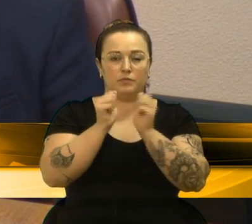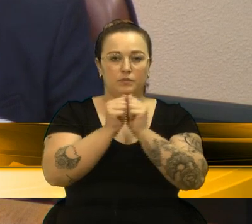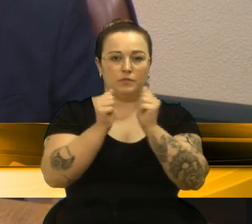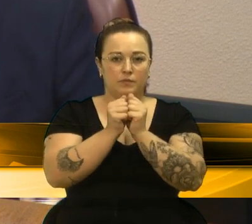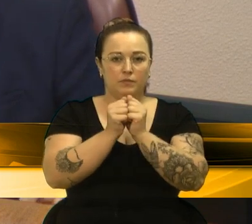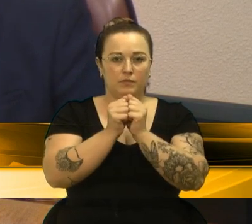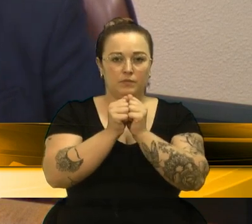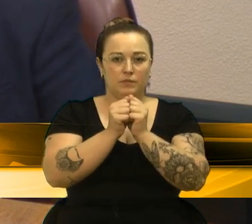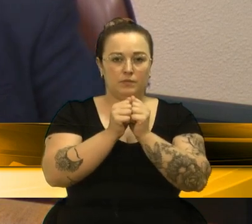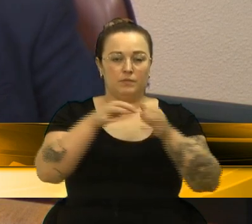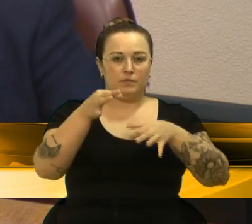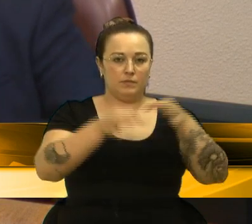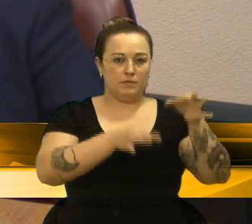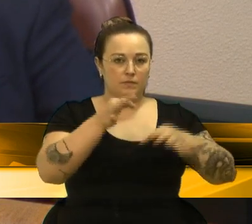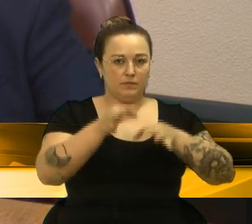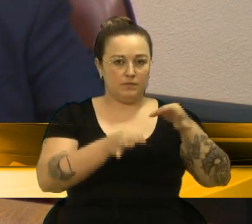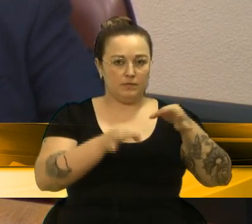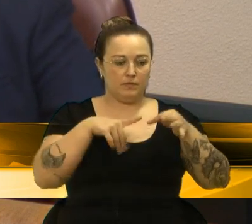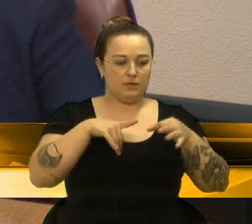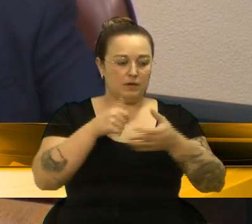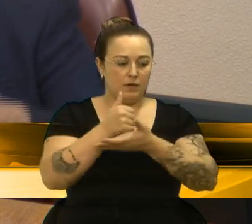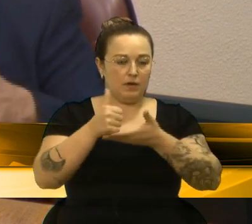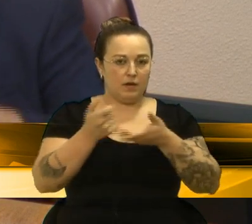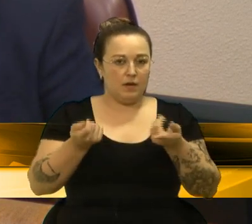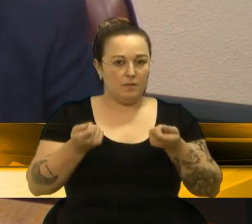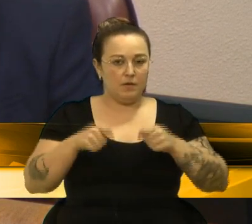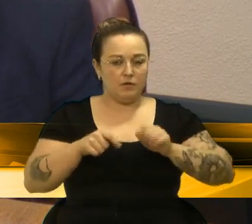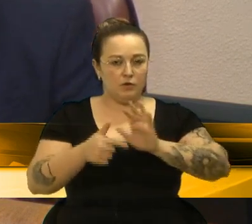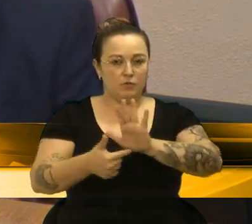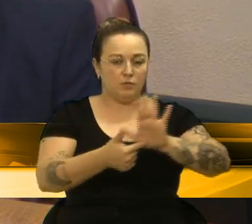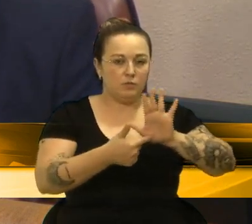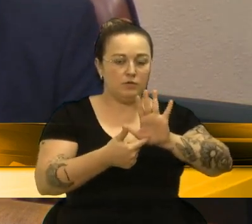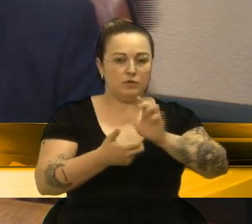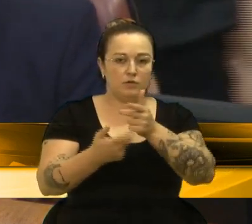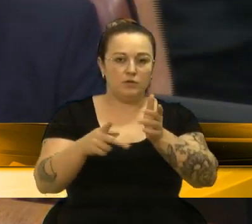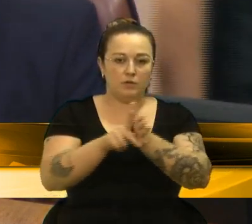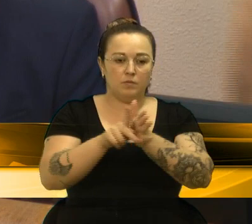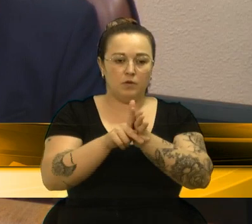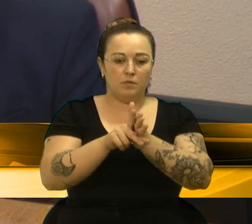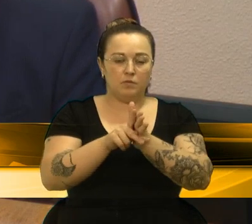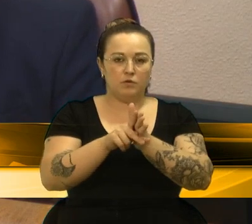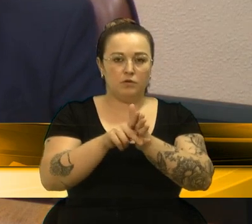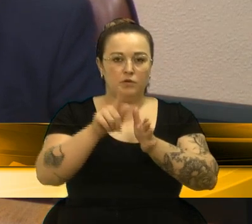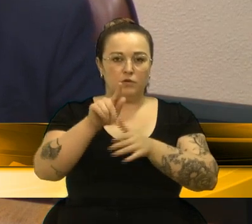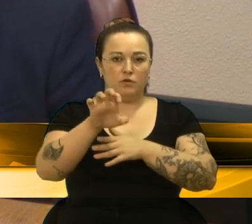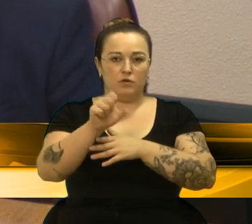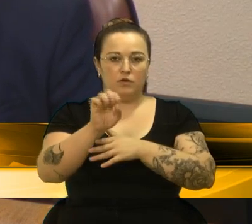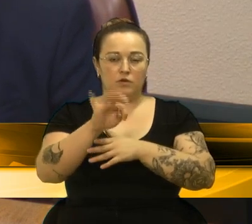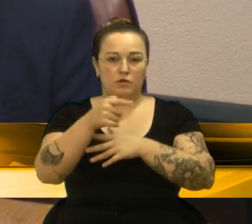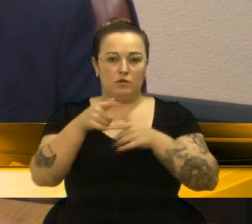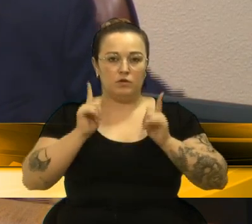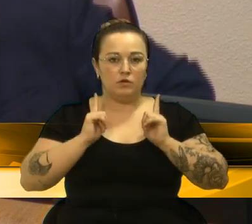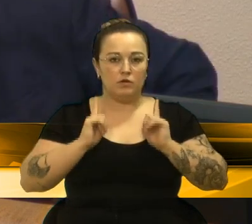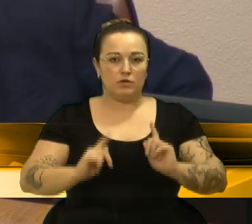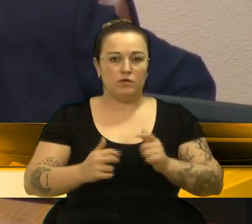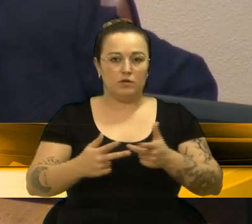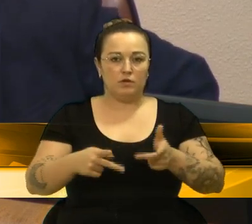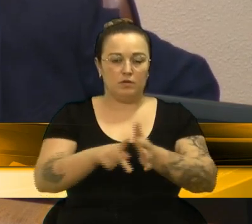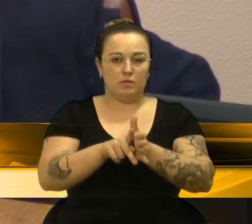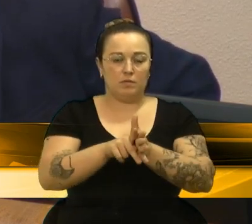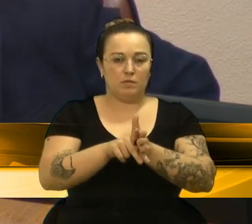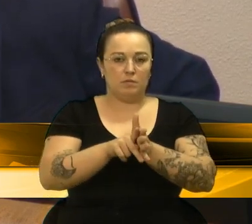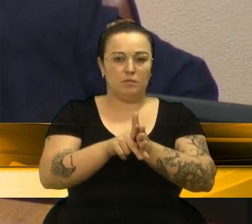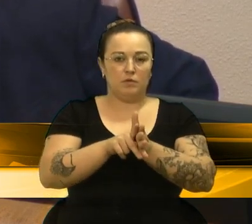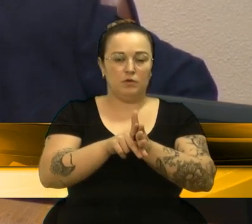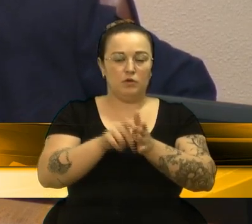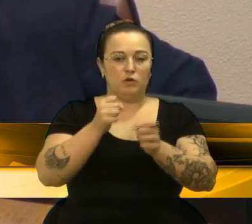oficiais capazes de colocar em xeque o mandato de um gestor legalmente eleito pelo voto popular da esmagadora maioria dos eleitores do município